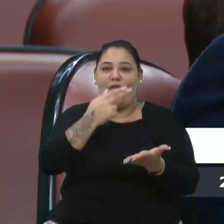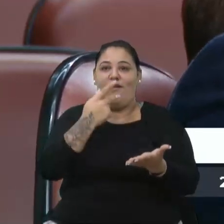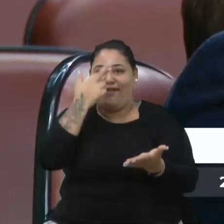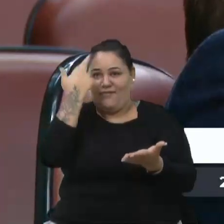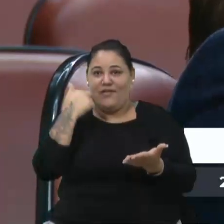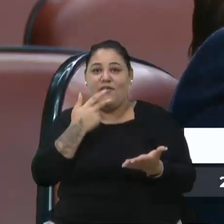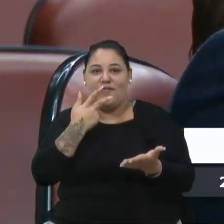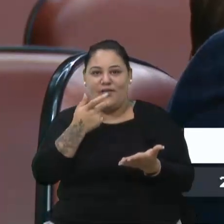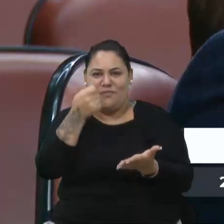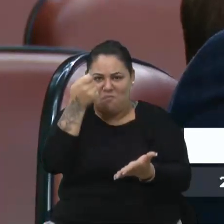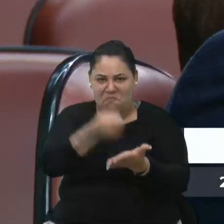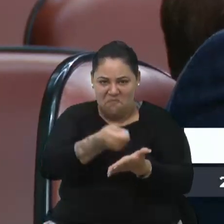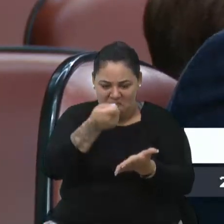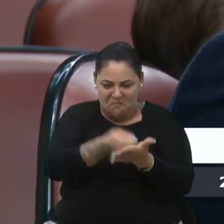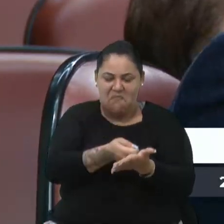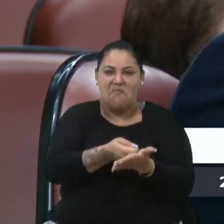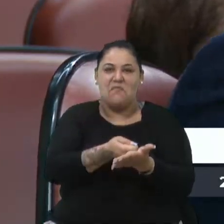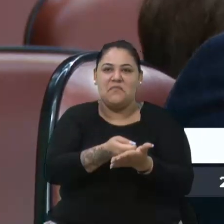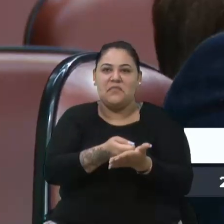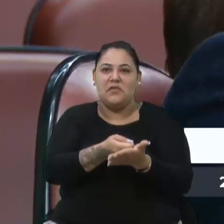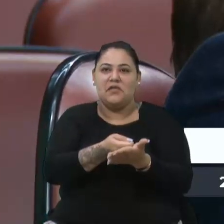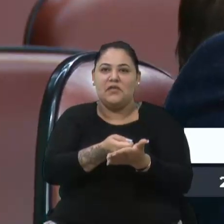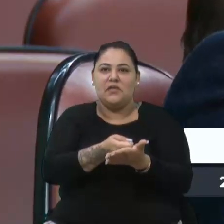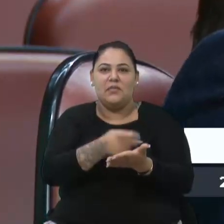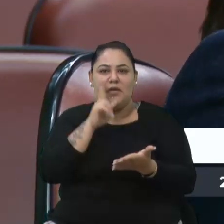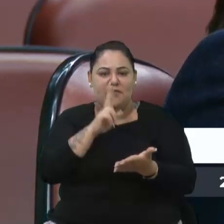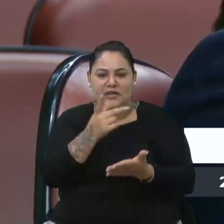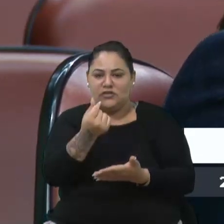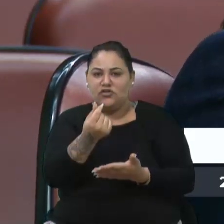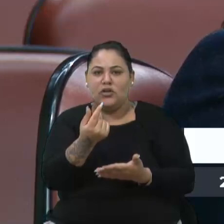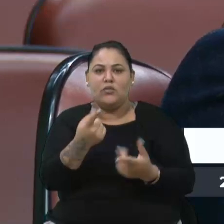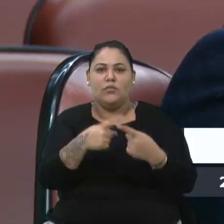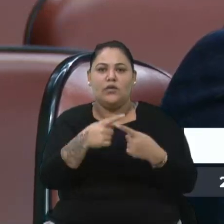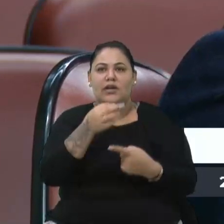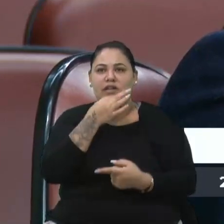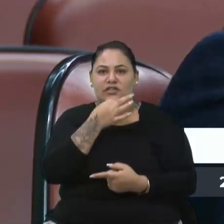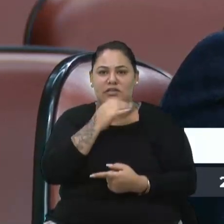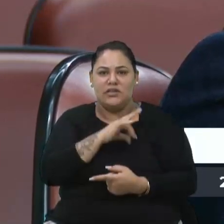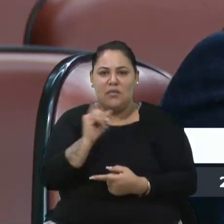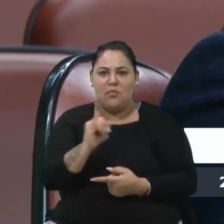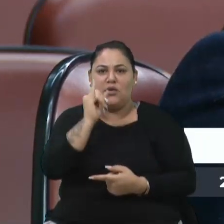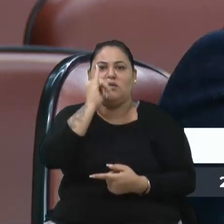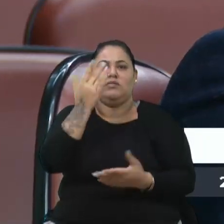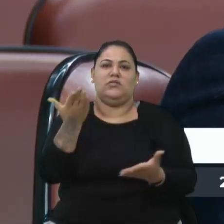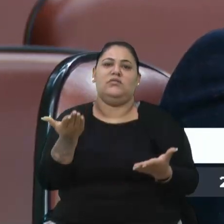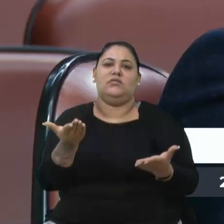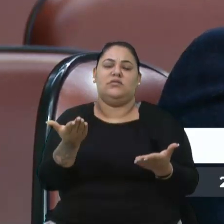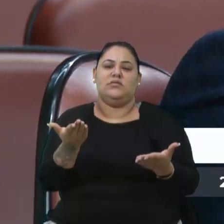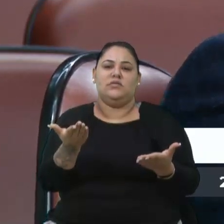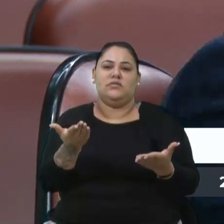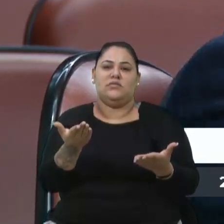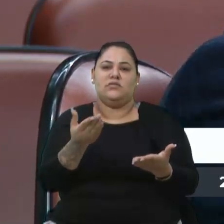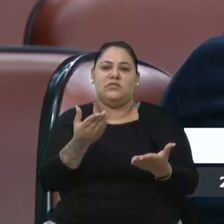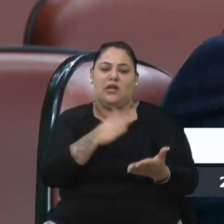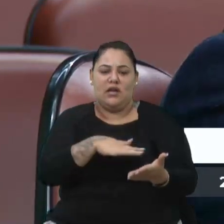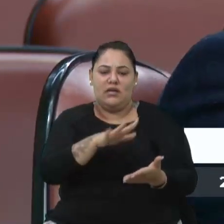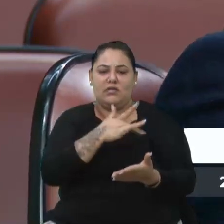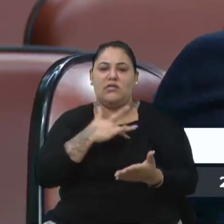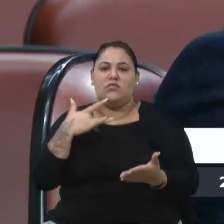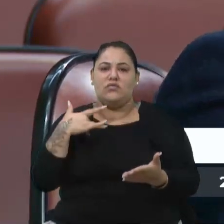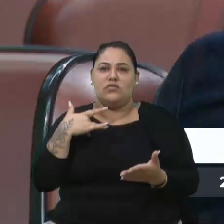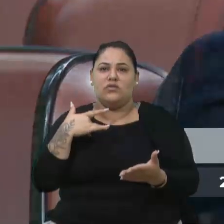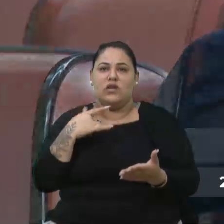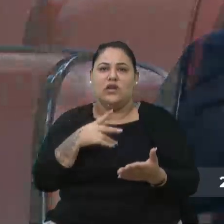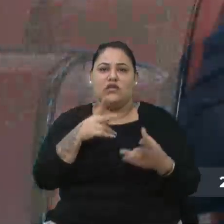e exigir essa repactuação de valores, porque Caxias tem a importância que tem em Caxias. E se a gente nota que o